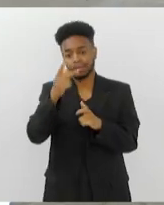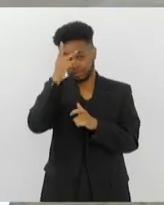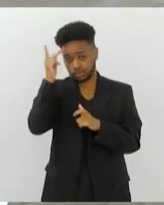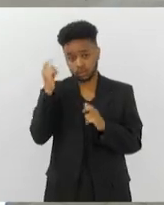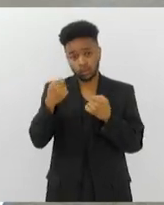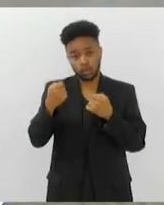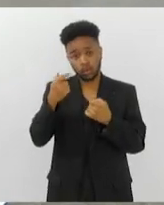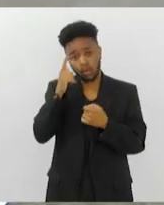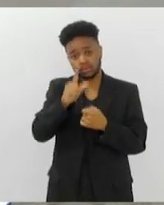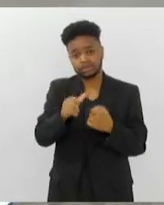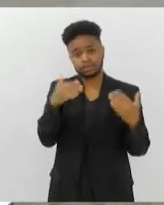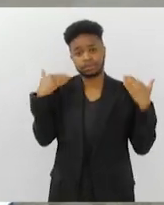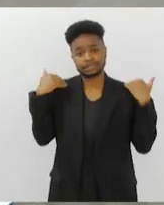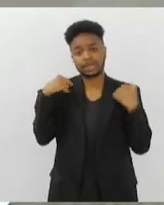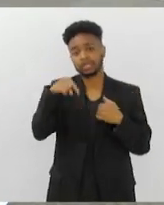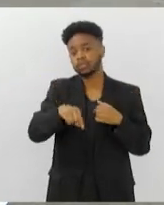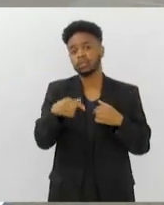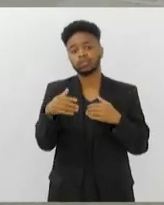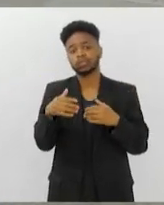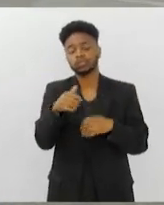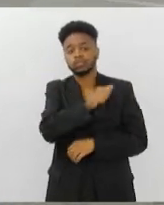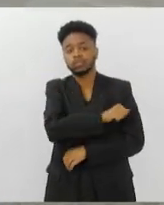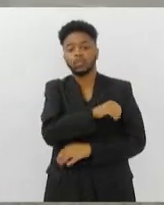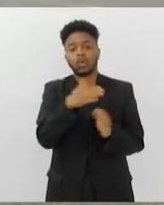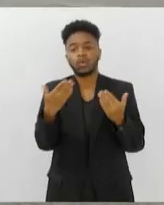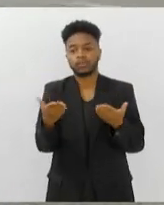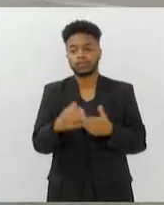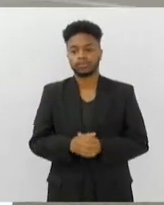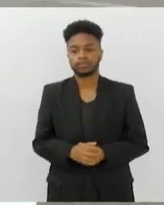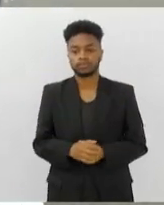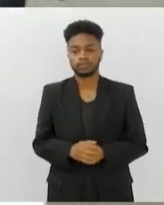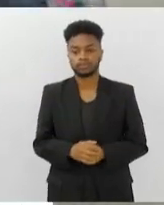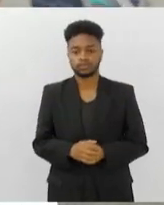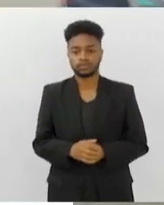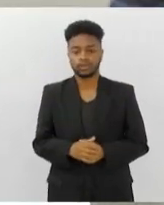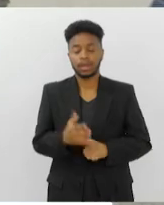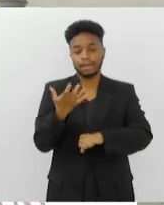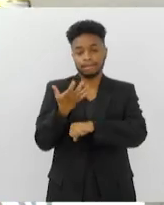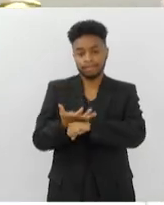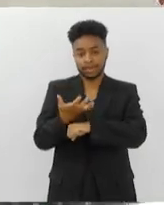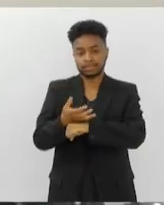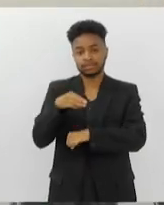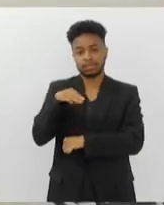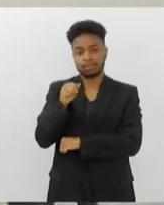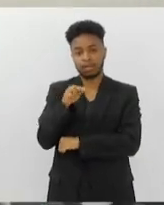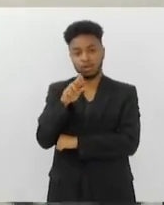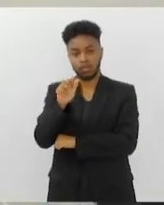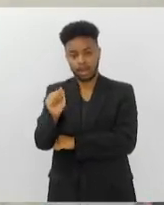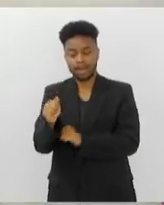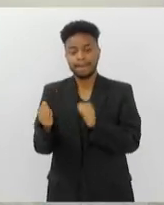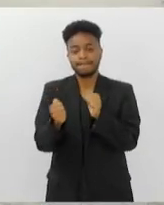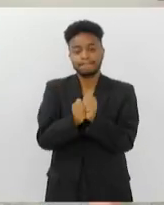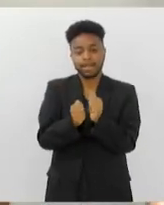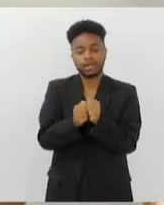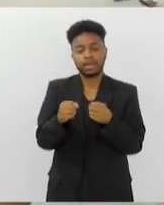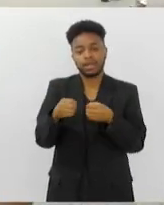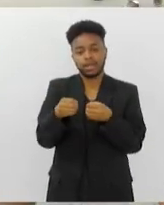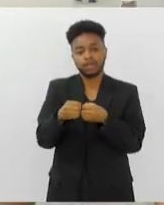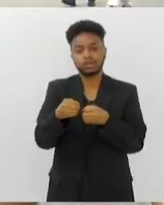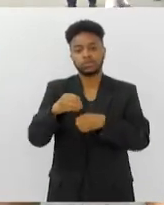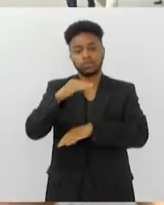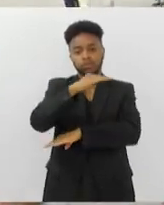conseguem passear aqui pelo centro do Rio? Olha, ficamos na Praça Mauá, ao lado do Museu do Amanhã e